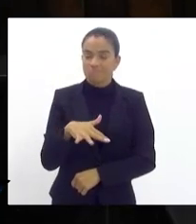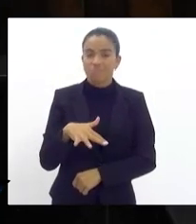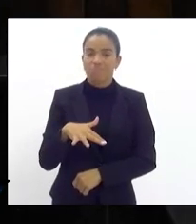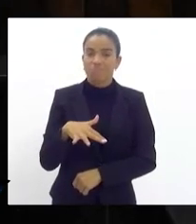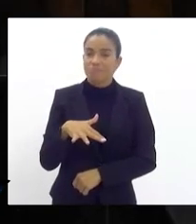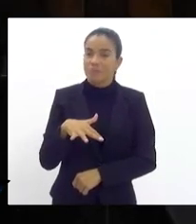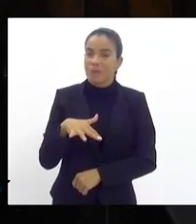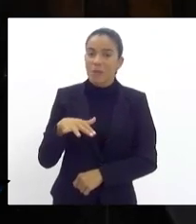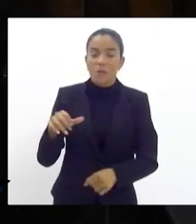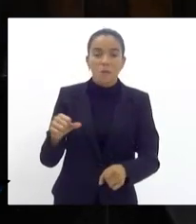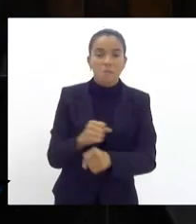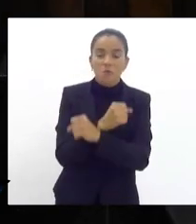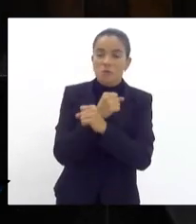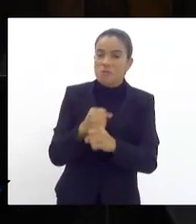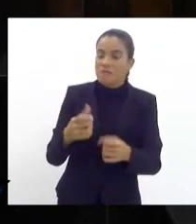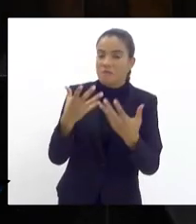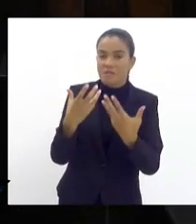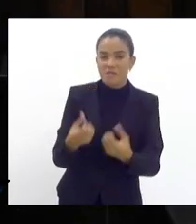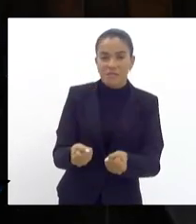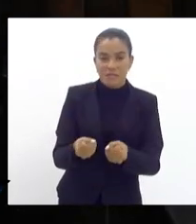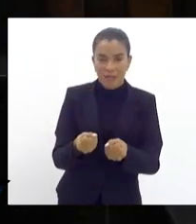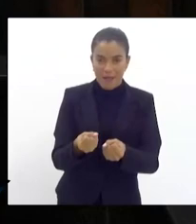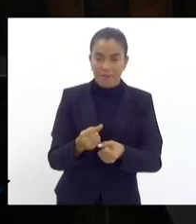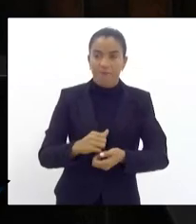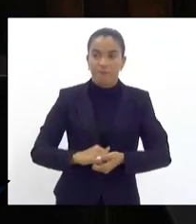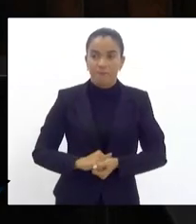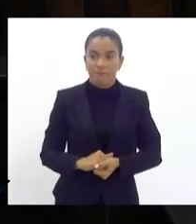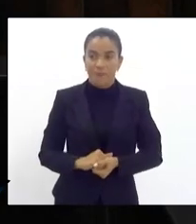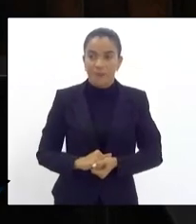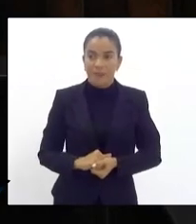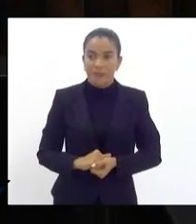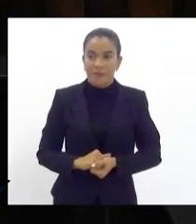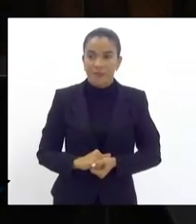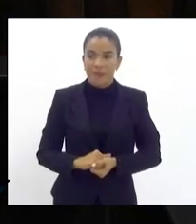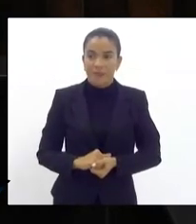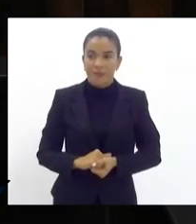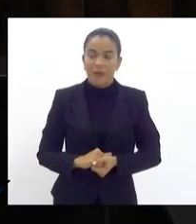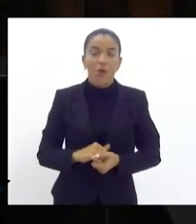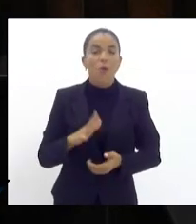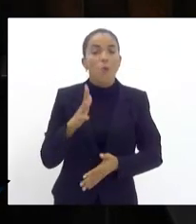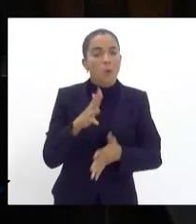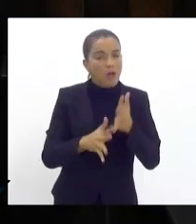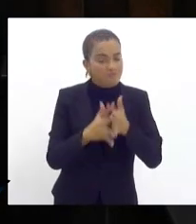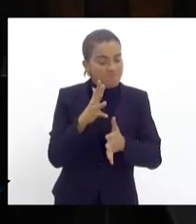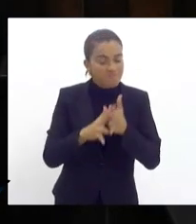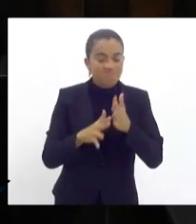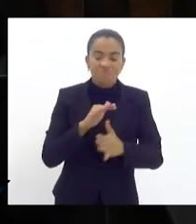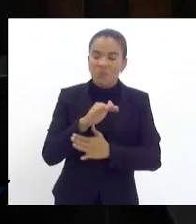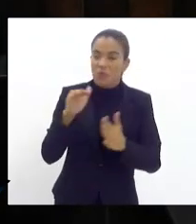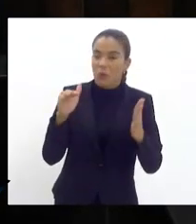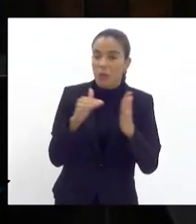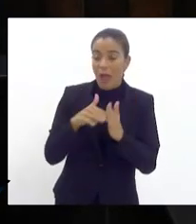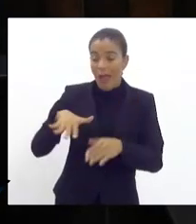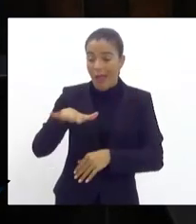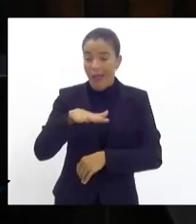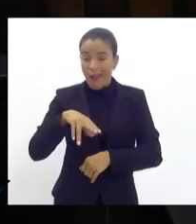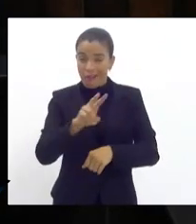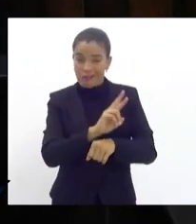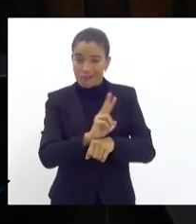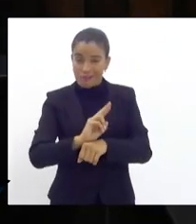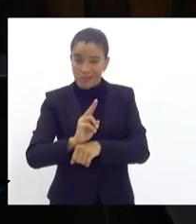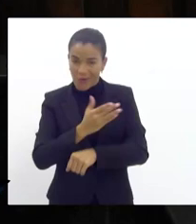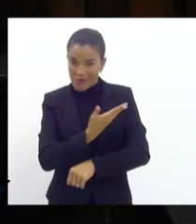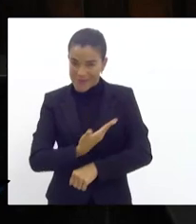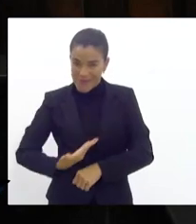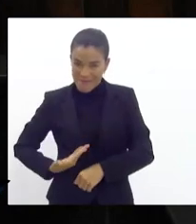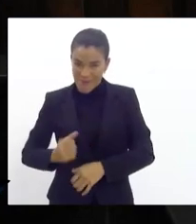inaceitável, uma debacle total. Uma debacle total. Se a área da segurança pública